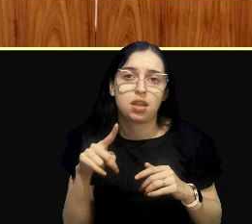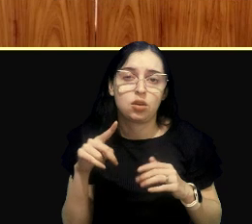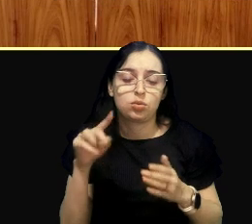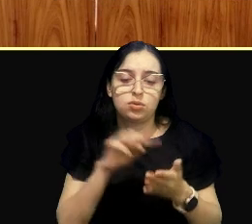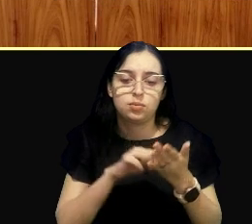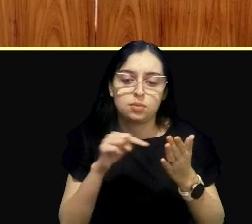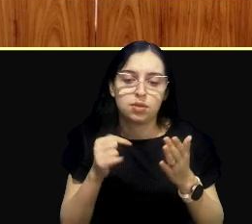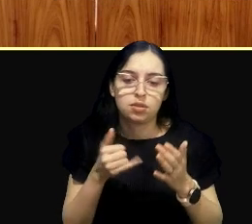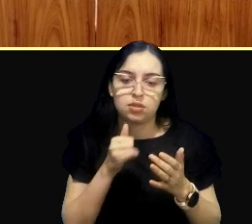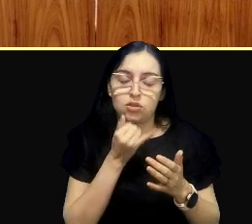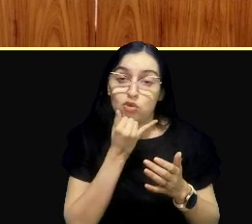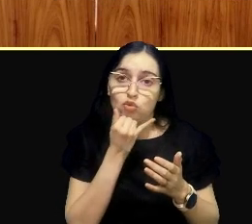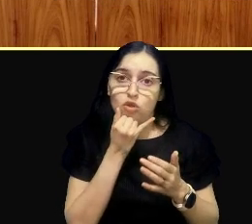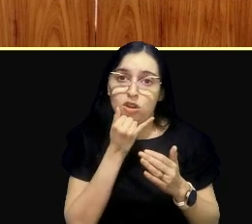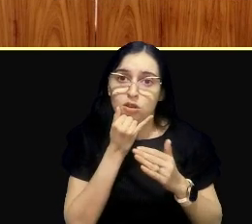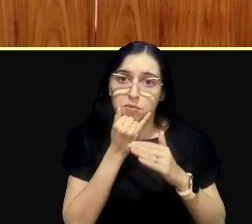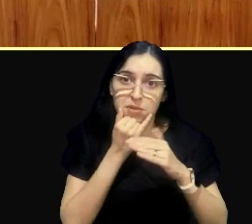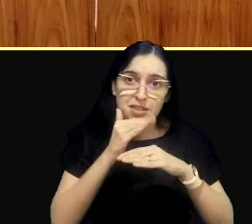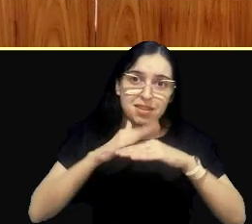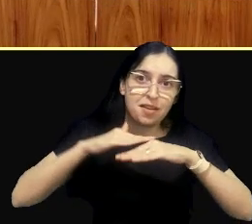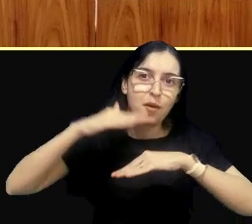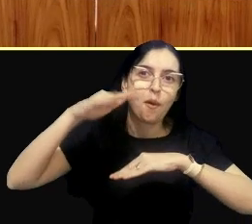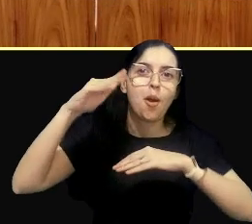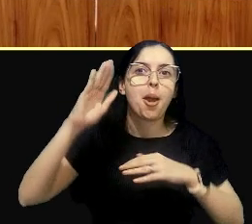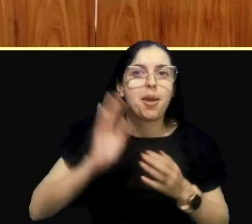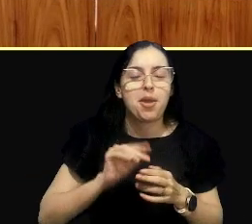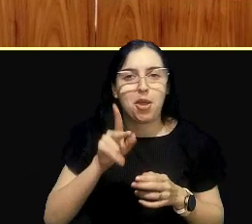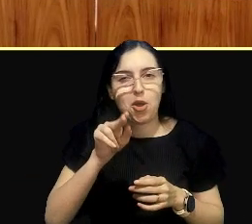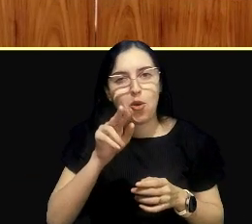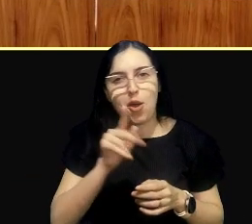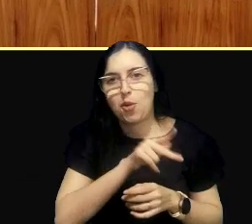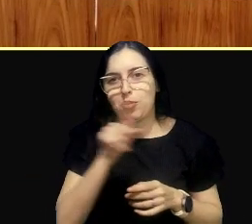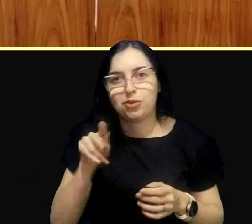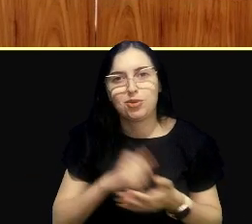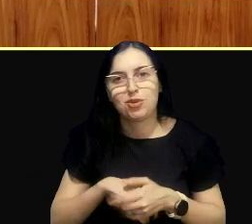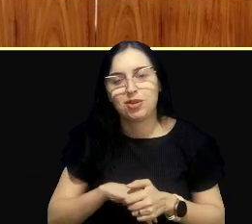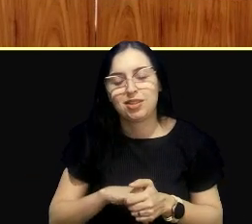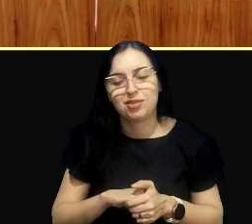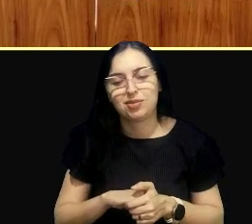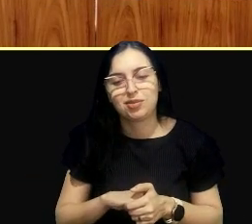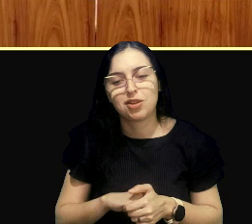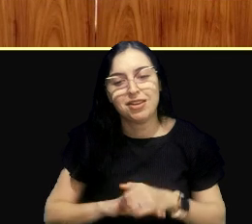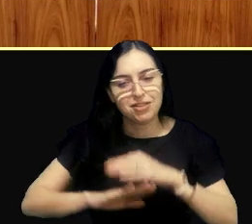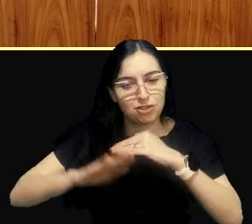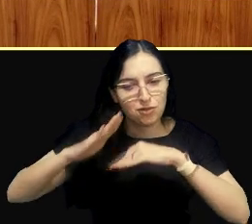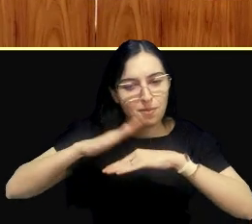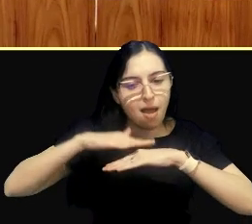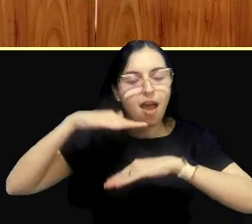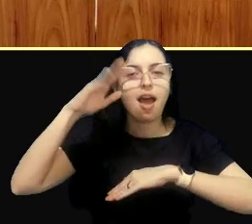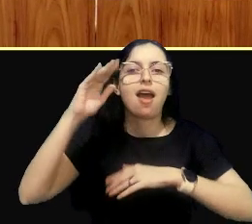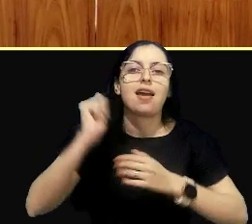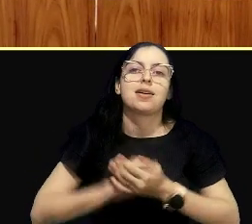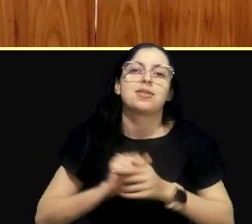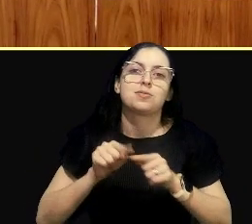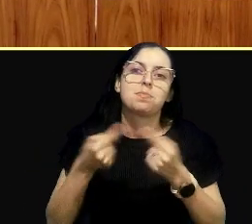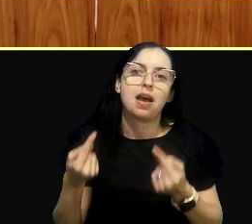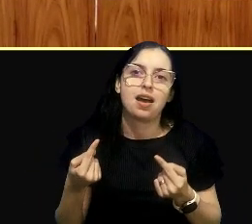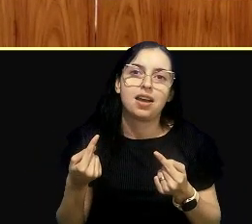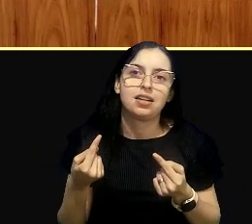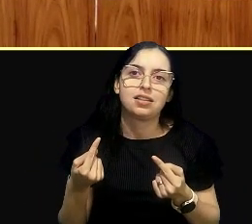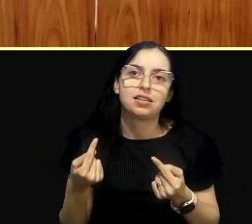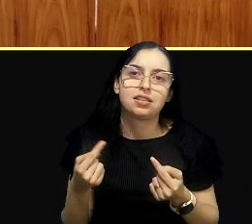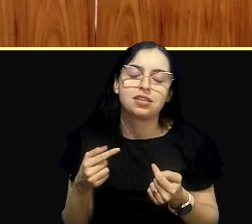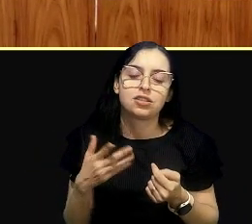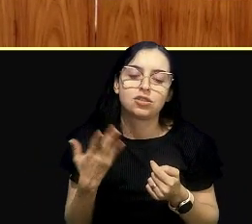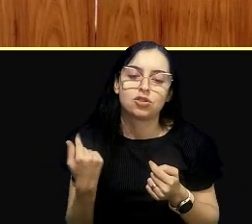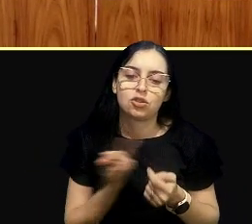desculpa, estou me estendendo, como toda professora, não é Davi, a gente tem se hábito, distender, mas, e a gente,